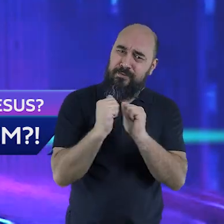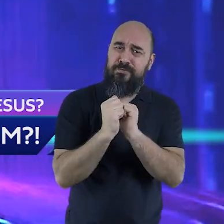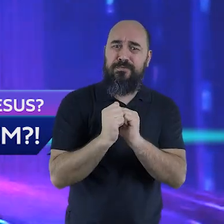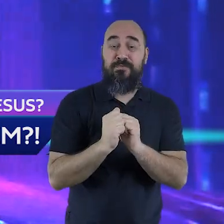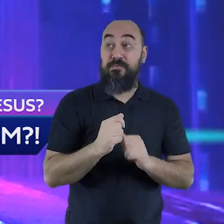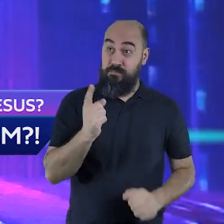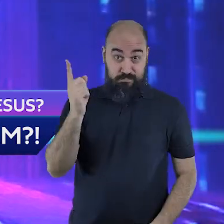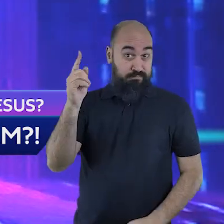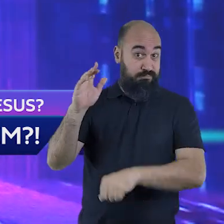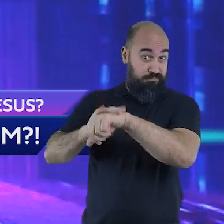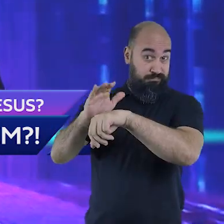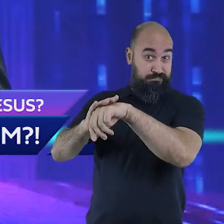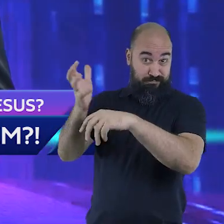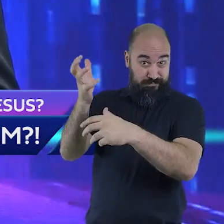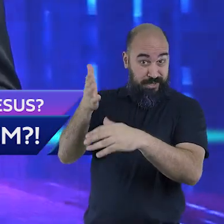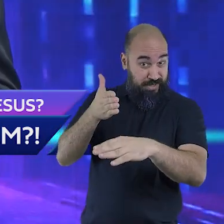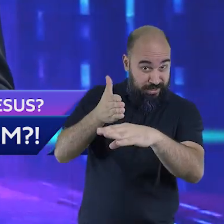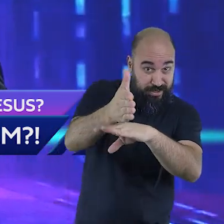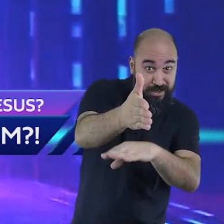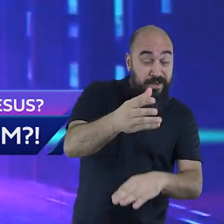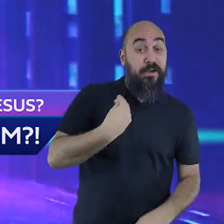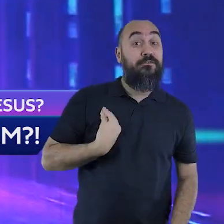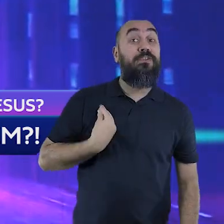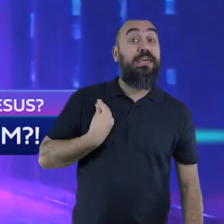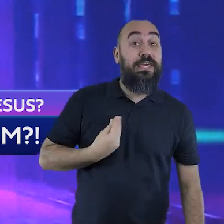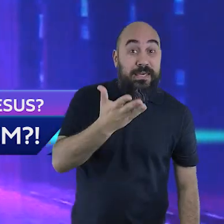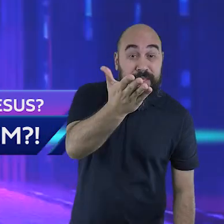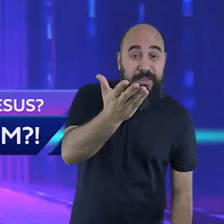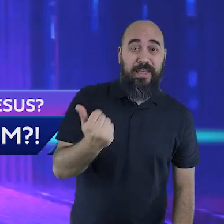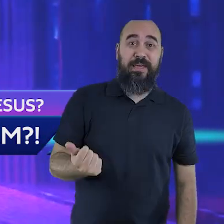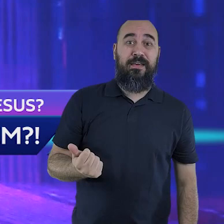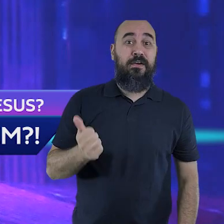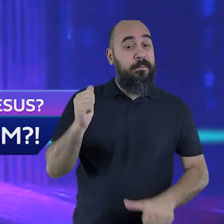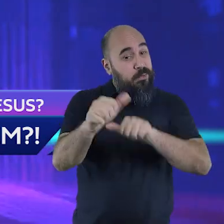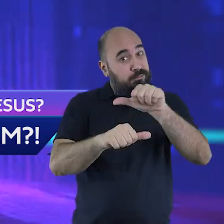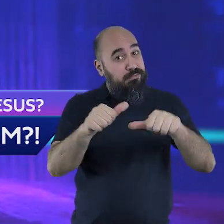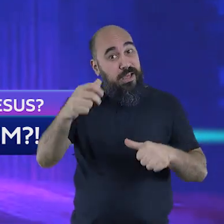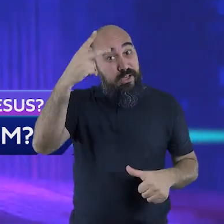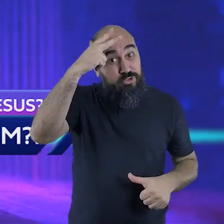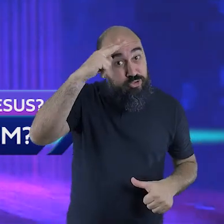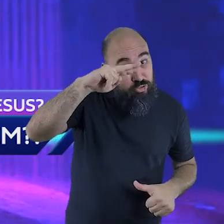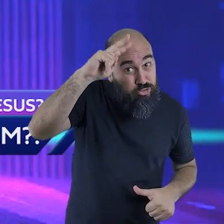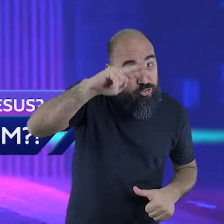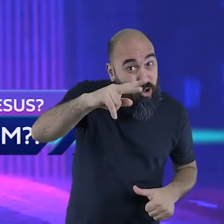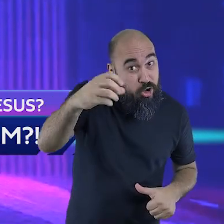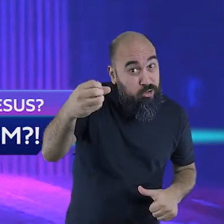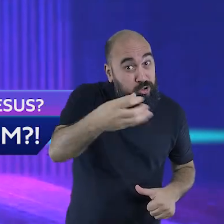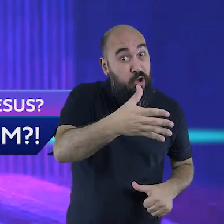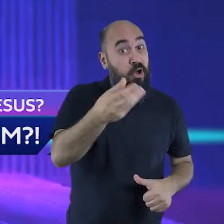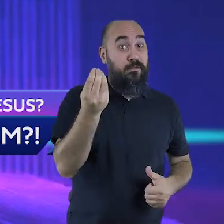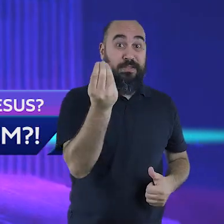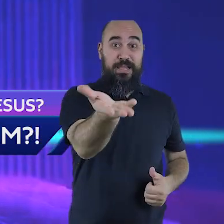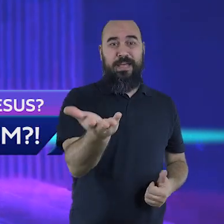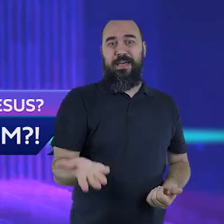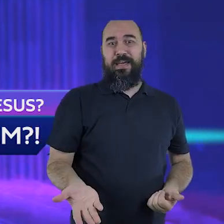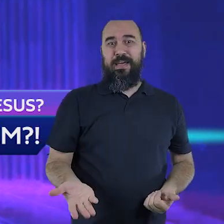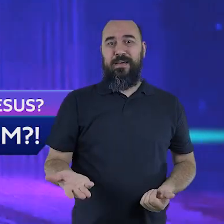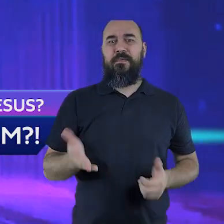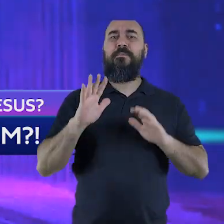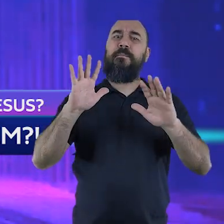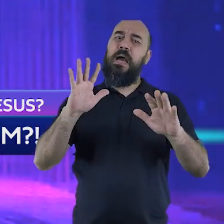querendo entrar em sua vida ele quer mudar a sua história ele quer te dar um novo destino